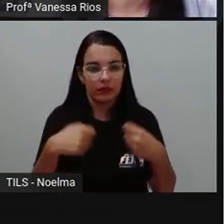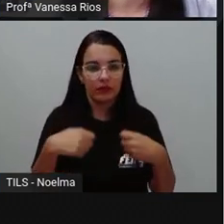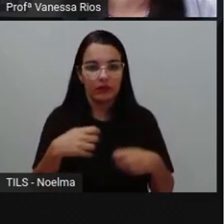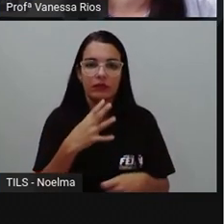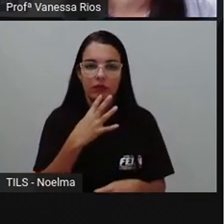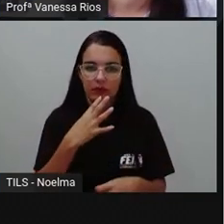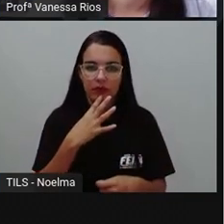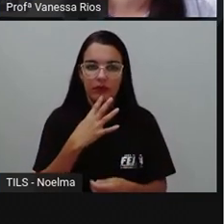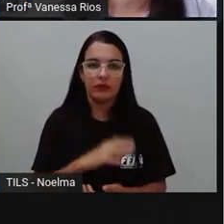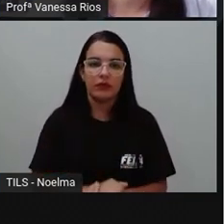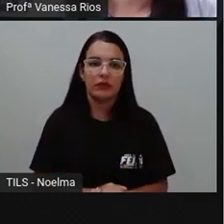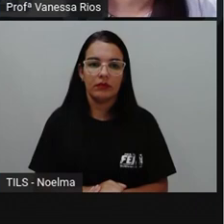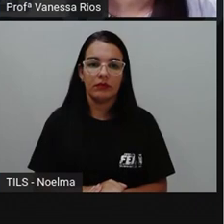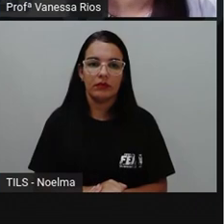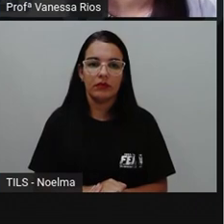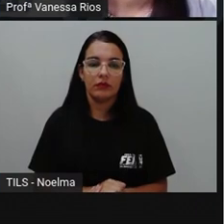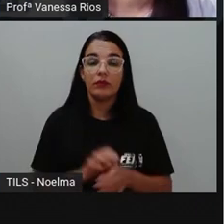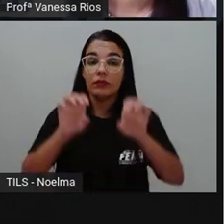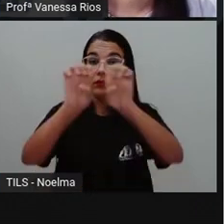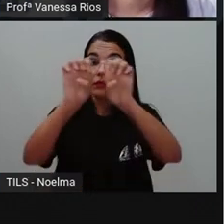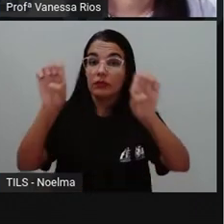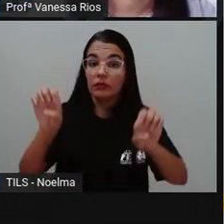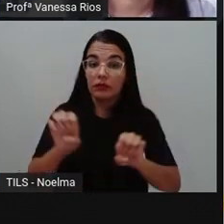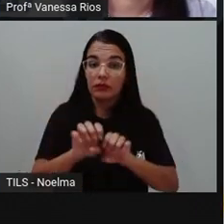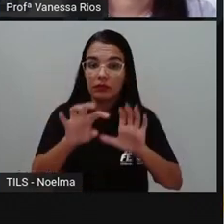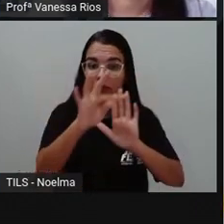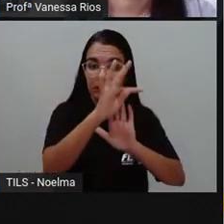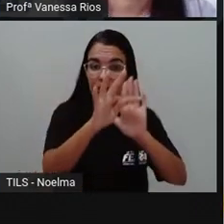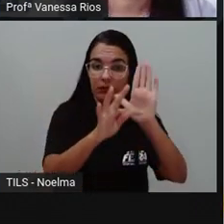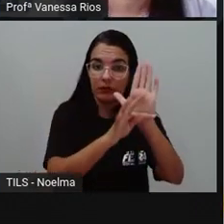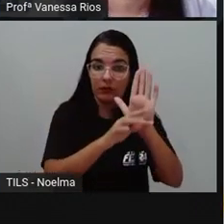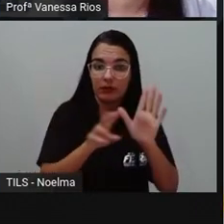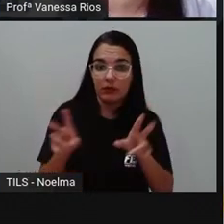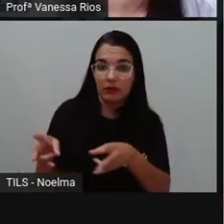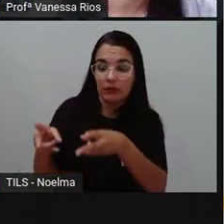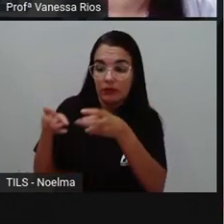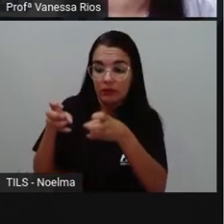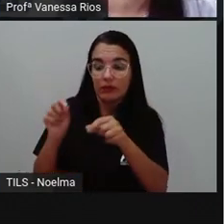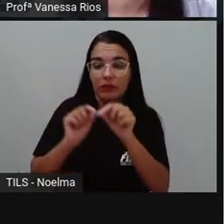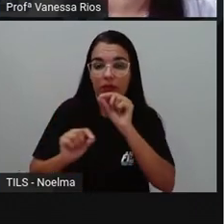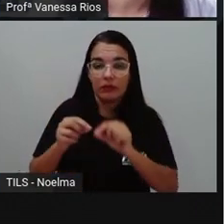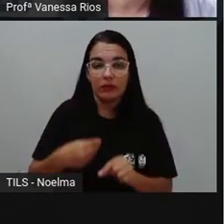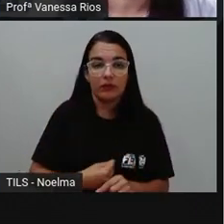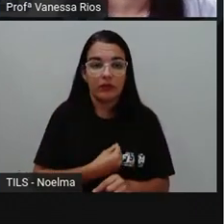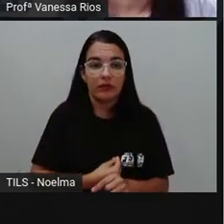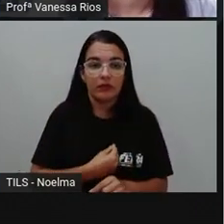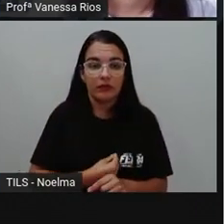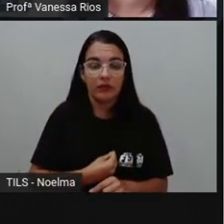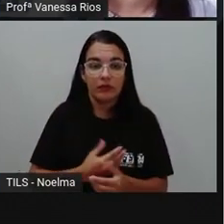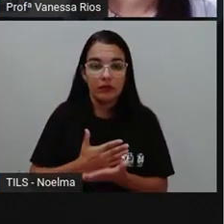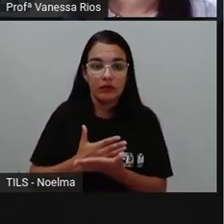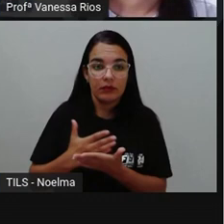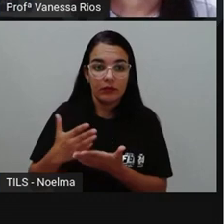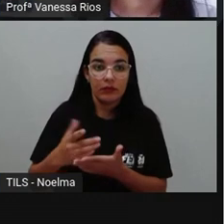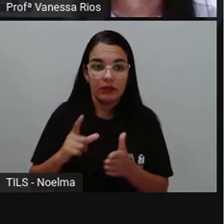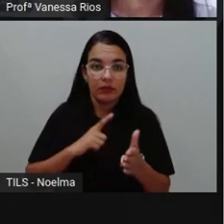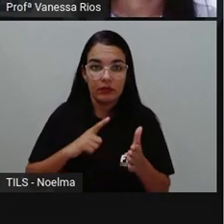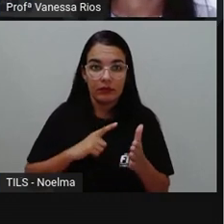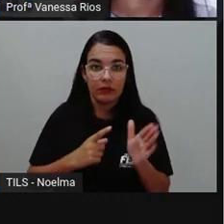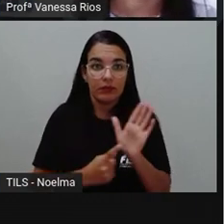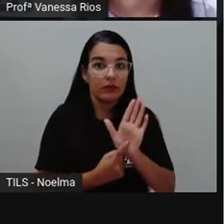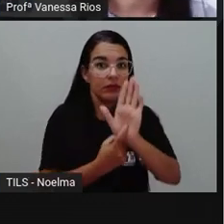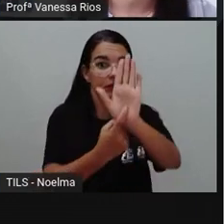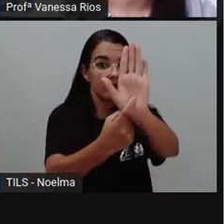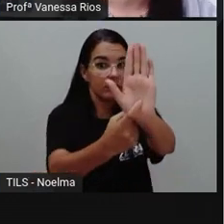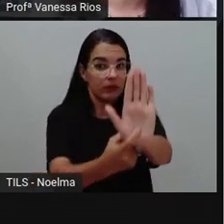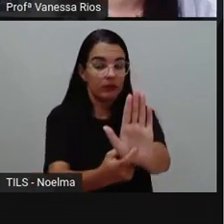resenha. Na estrutura do texto, observa-se a presença inicial de uma apresentação do